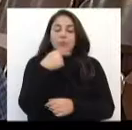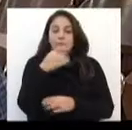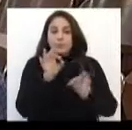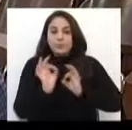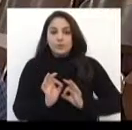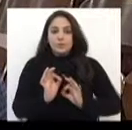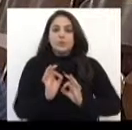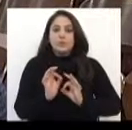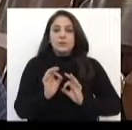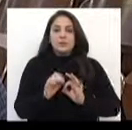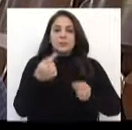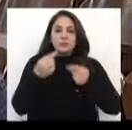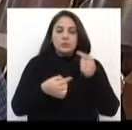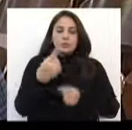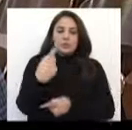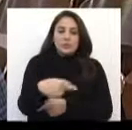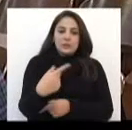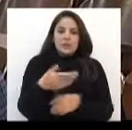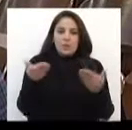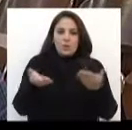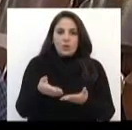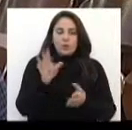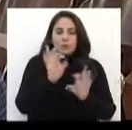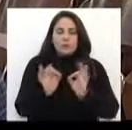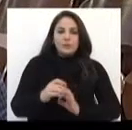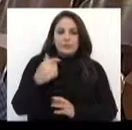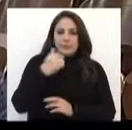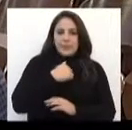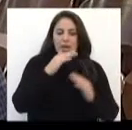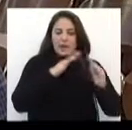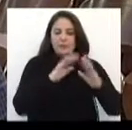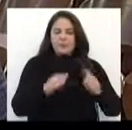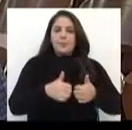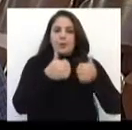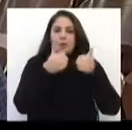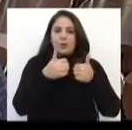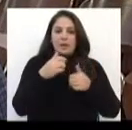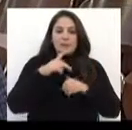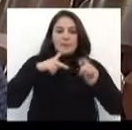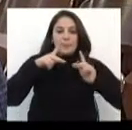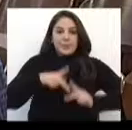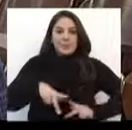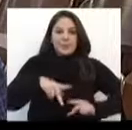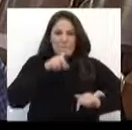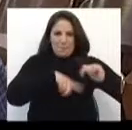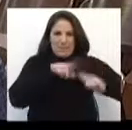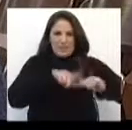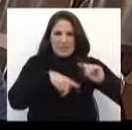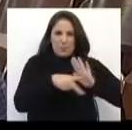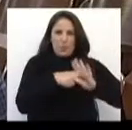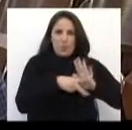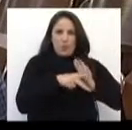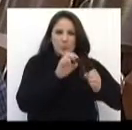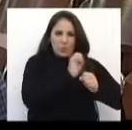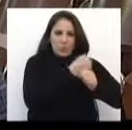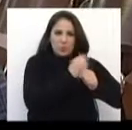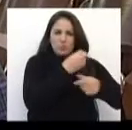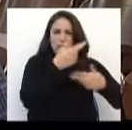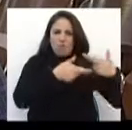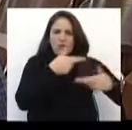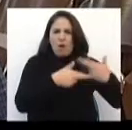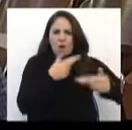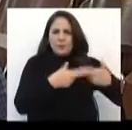tramitando agora na Casa, que é o projeto Minha Casa Melhor, onde as pessoas vão destinar aquele material que não usam mais em casa, que